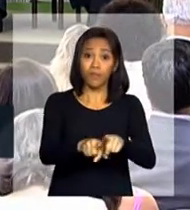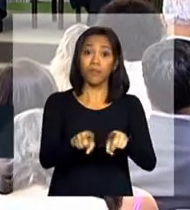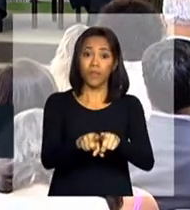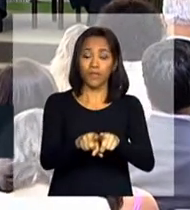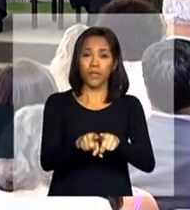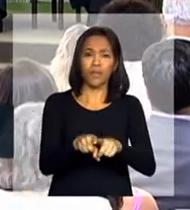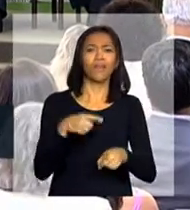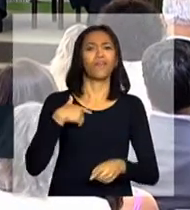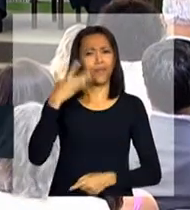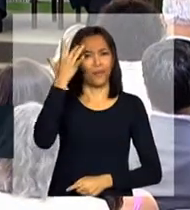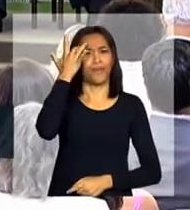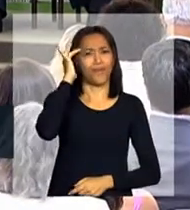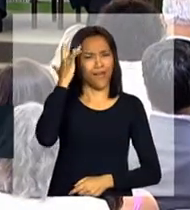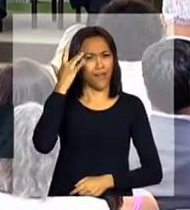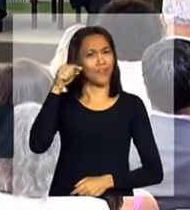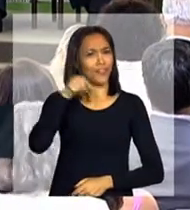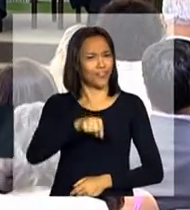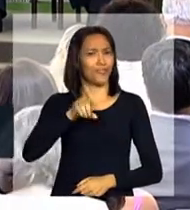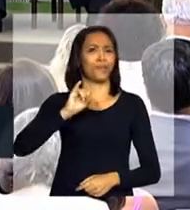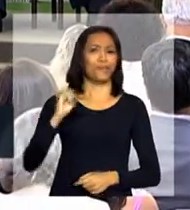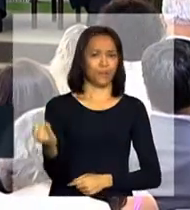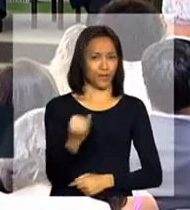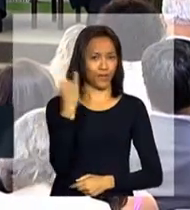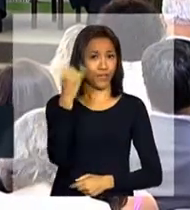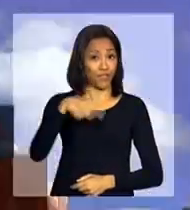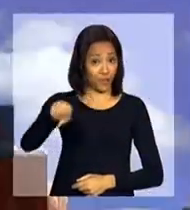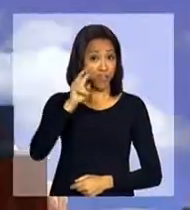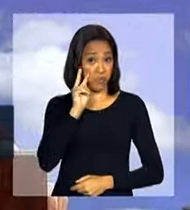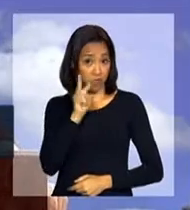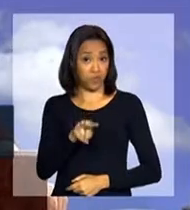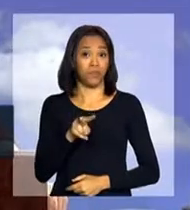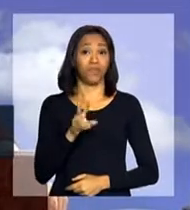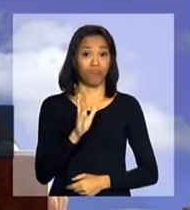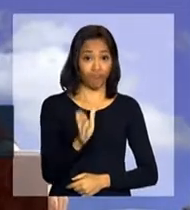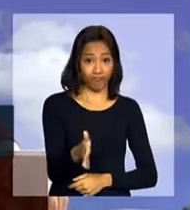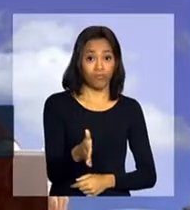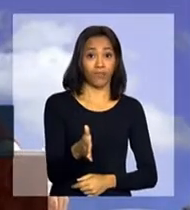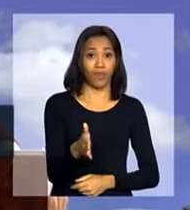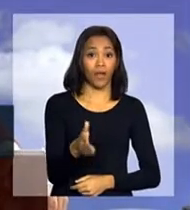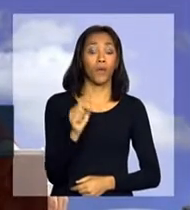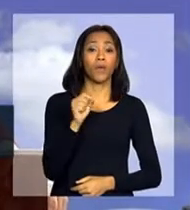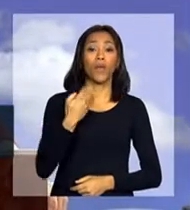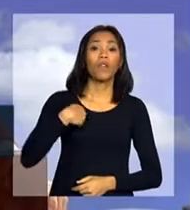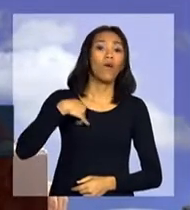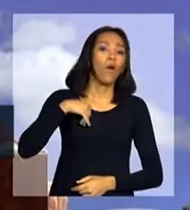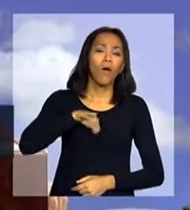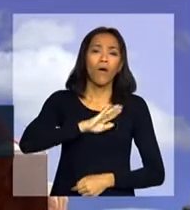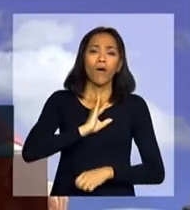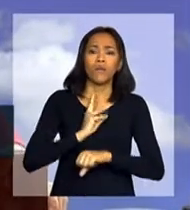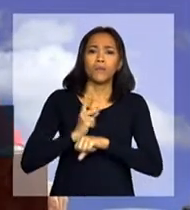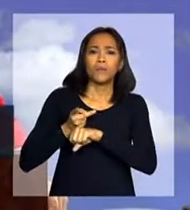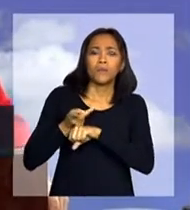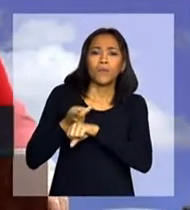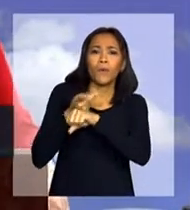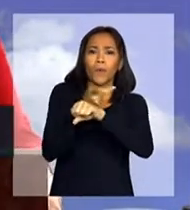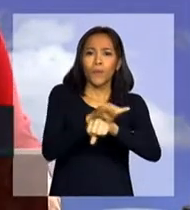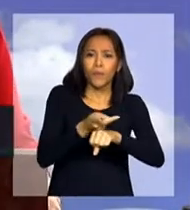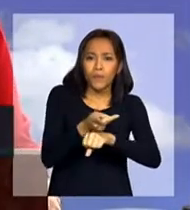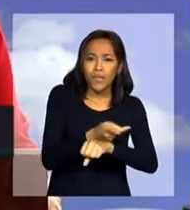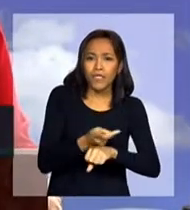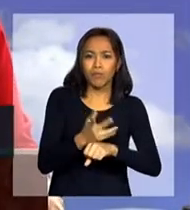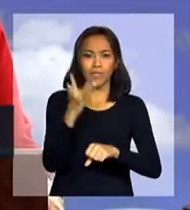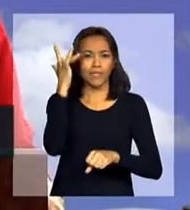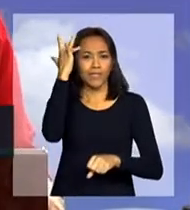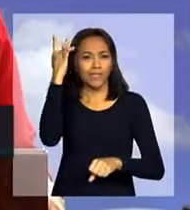e eu acho isso muito importante, vocês viram isso, procuramos na beleza